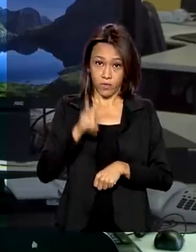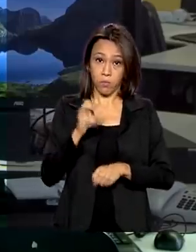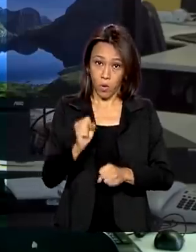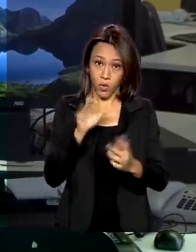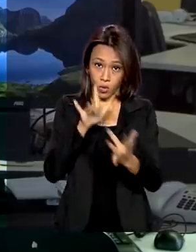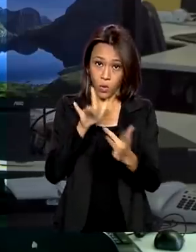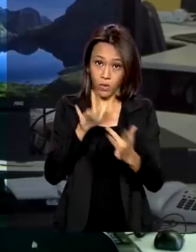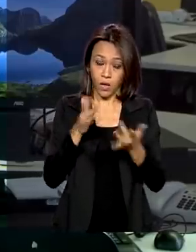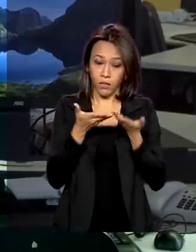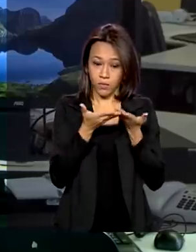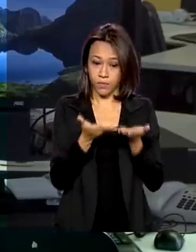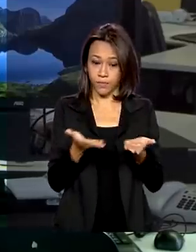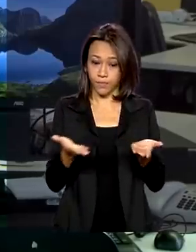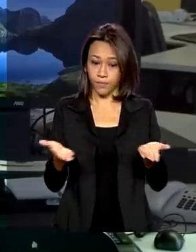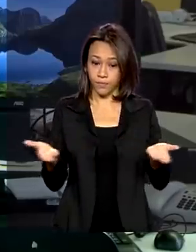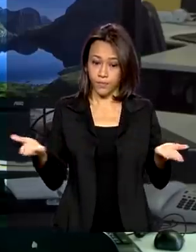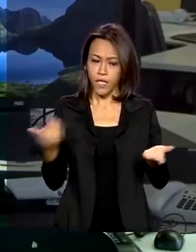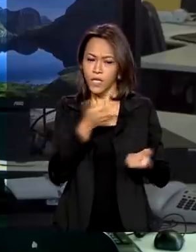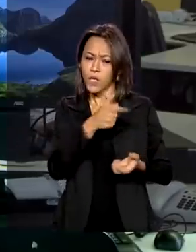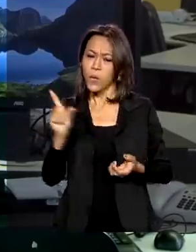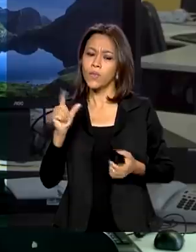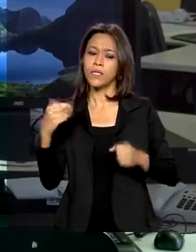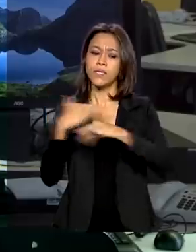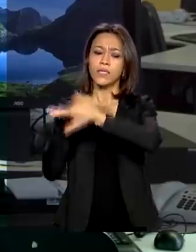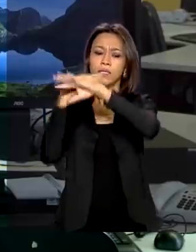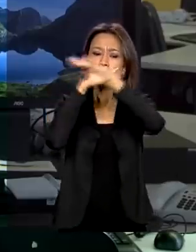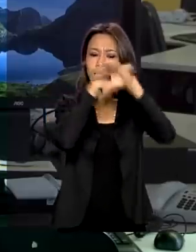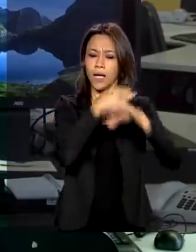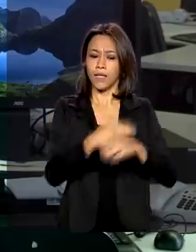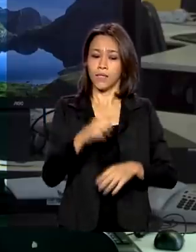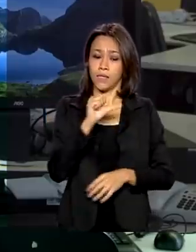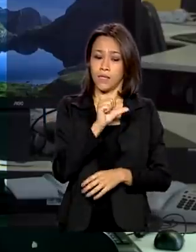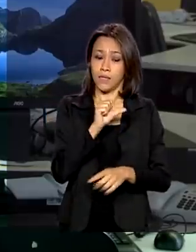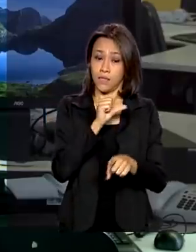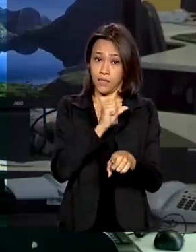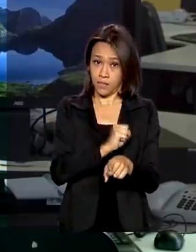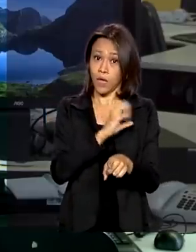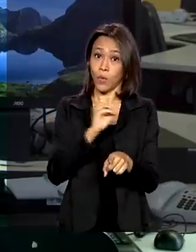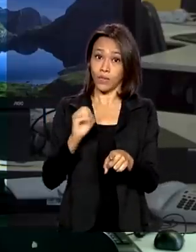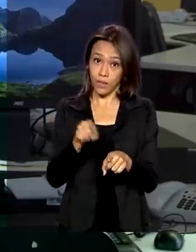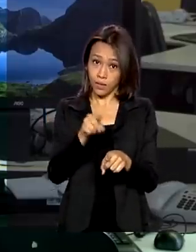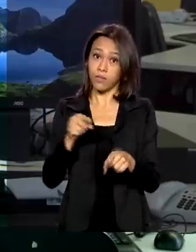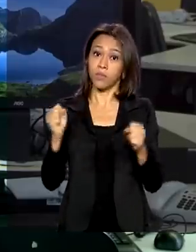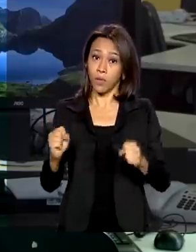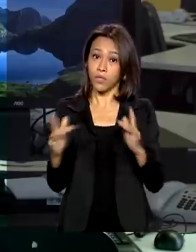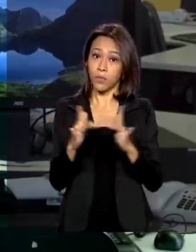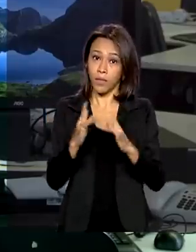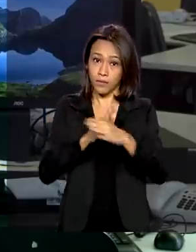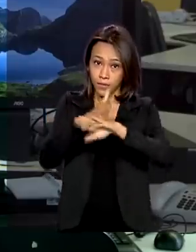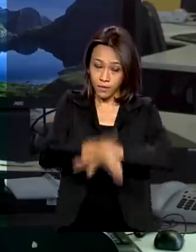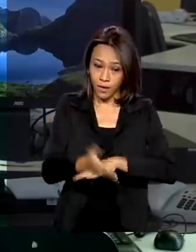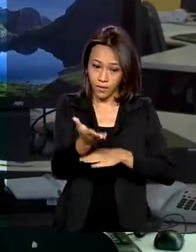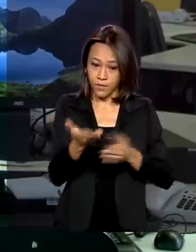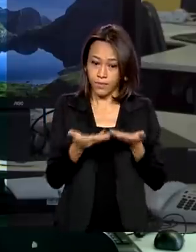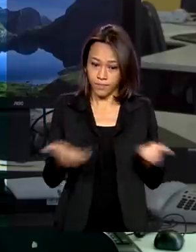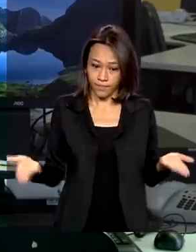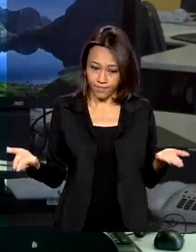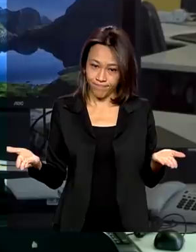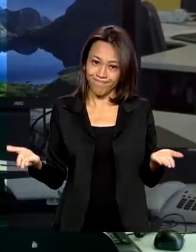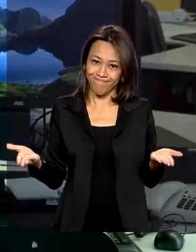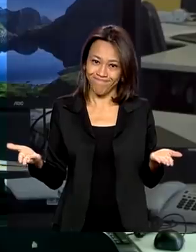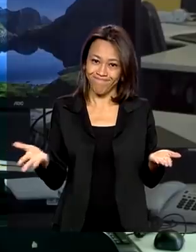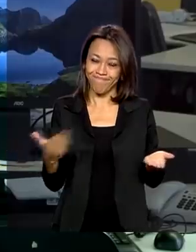-001 e nas demais localidades, o telefone é 0800-729-001.